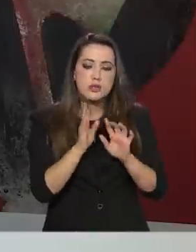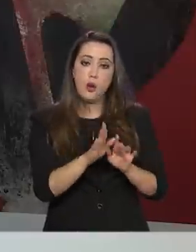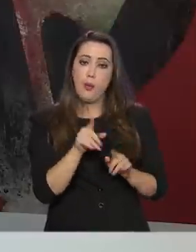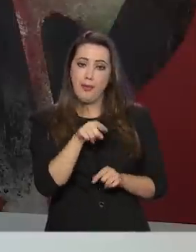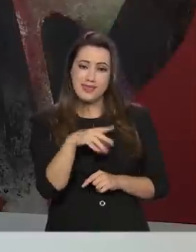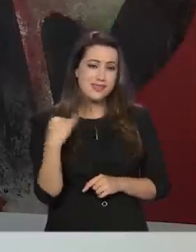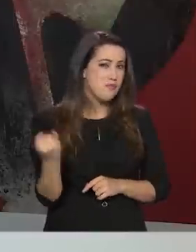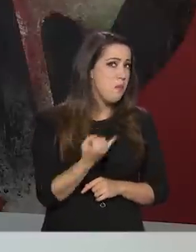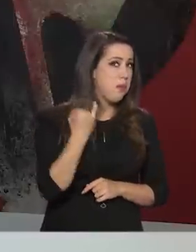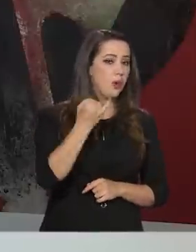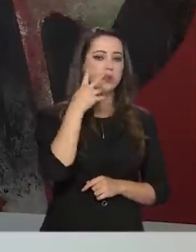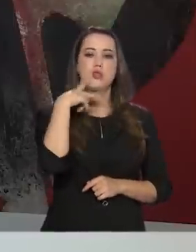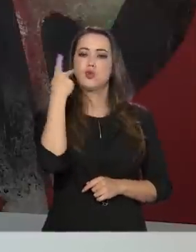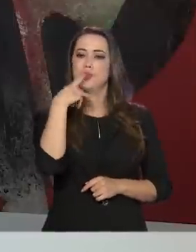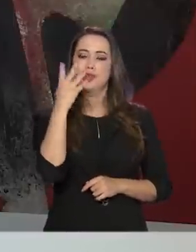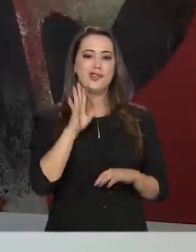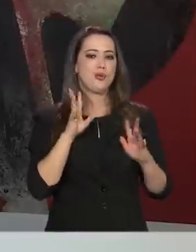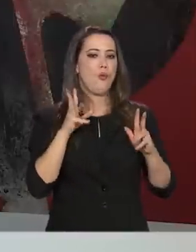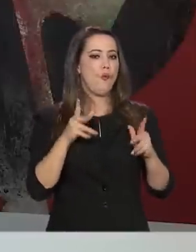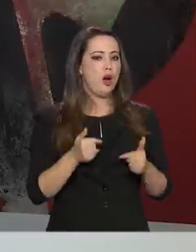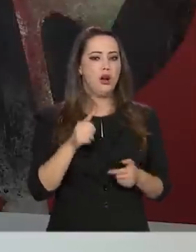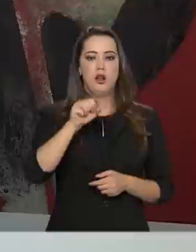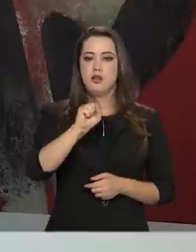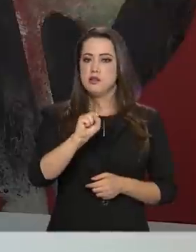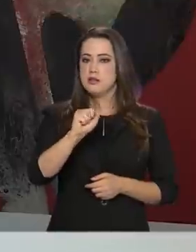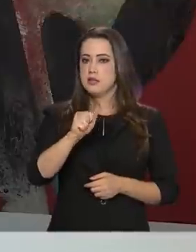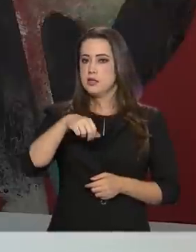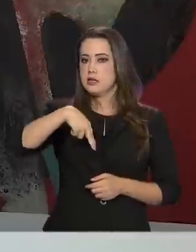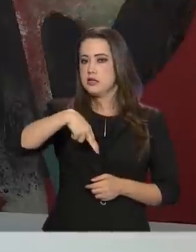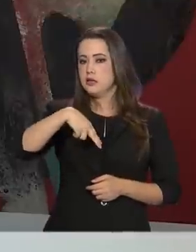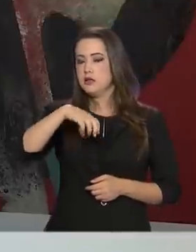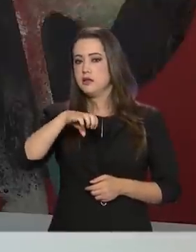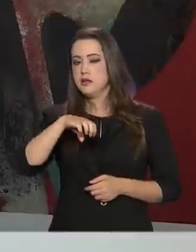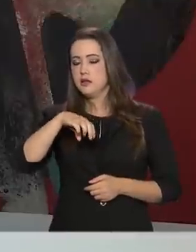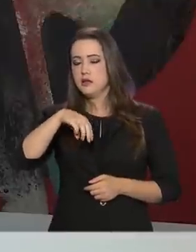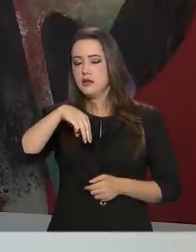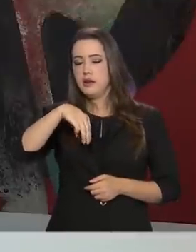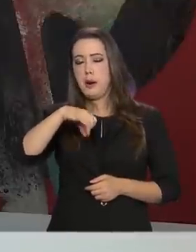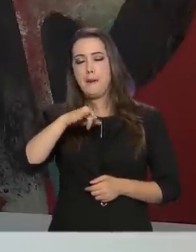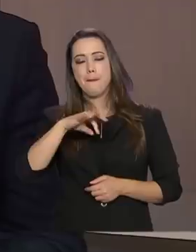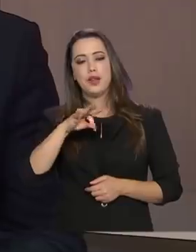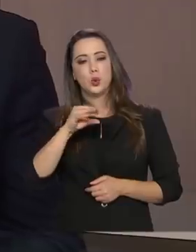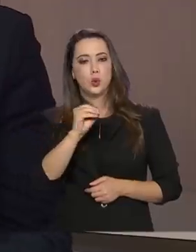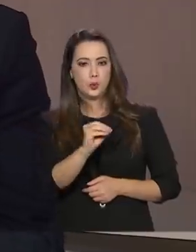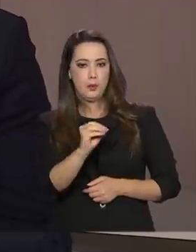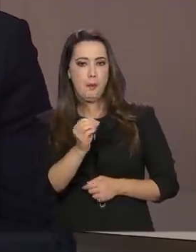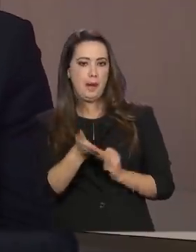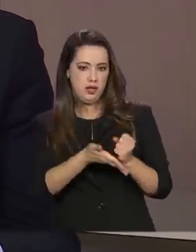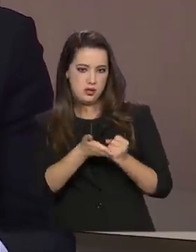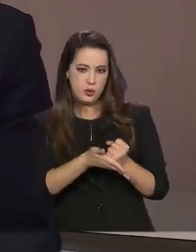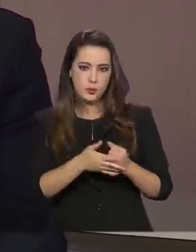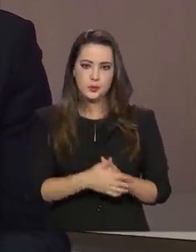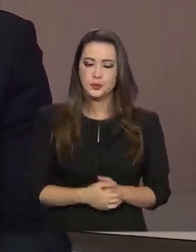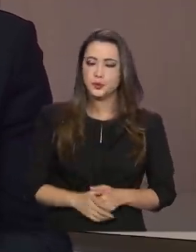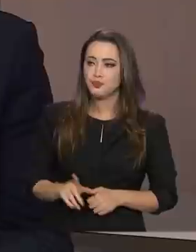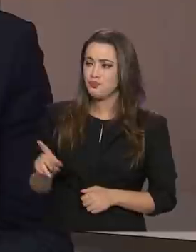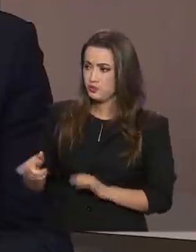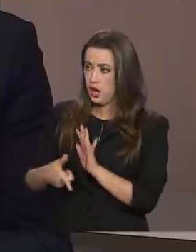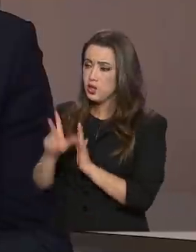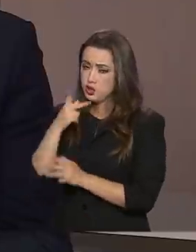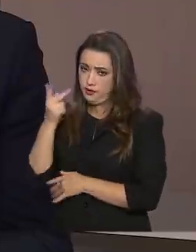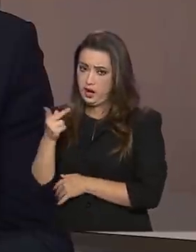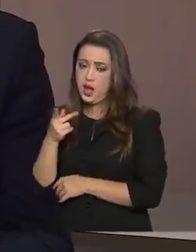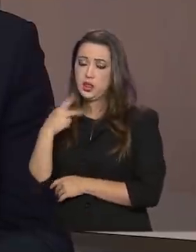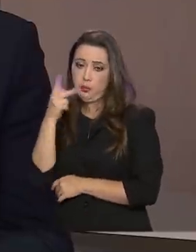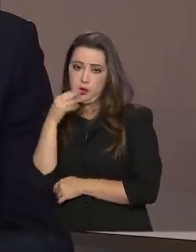impacto de políticas como essa. Então, o governo está desenhando nesse sentido, pensando no hoje, sem descuidado do amanhã. Antes da gente falar da questão da política